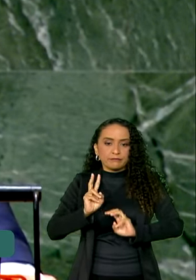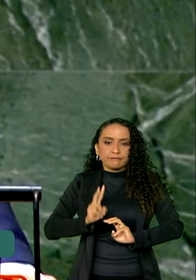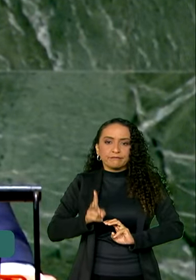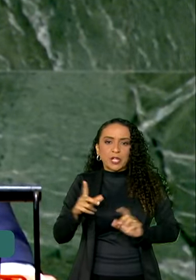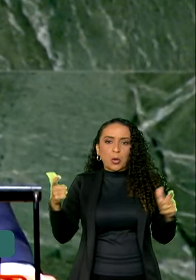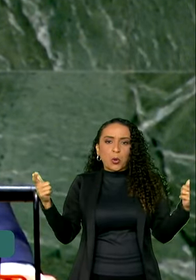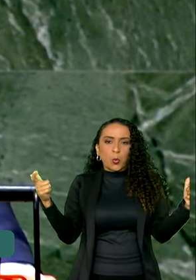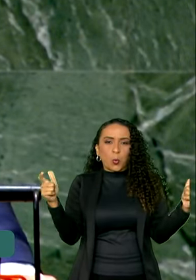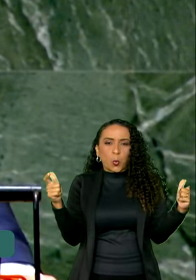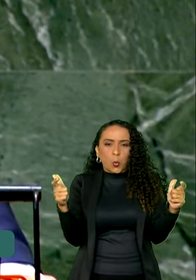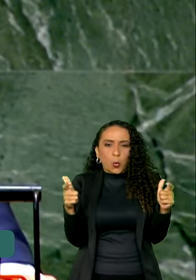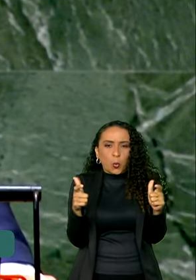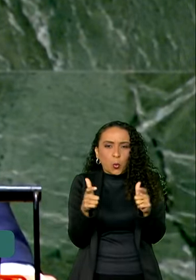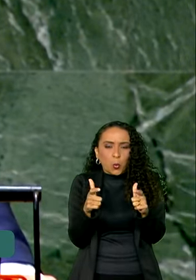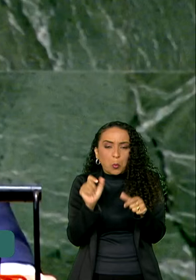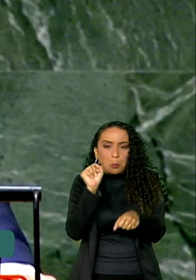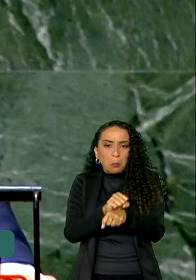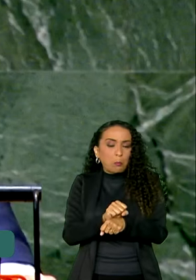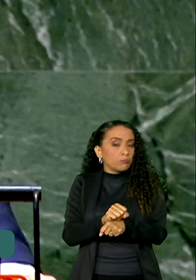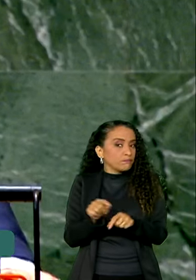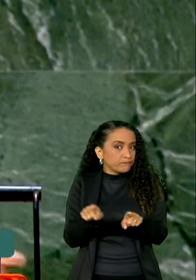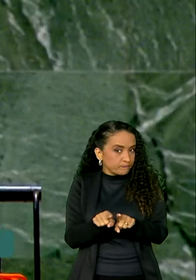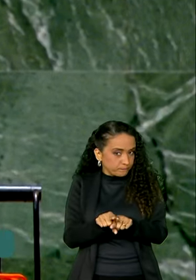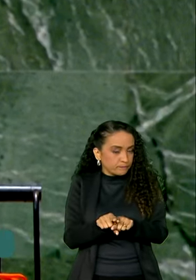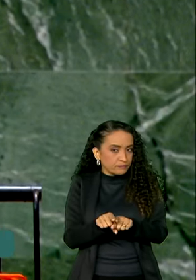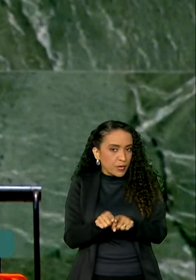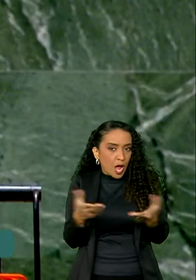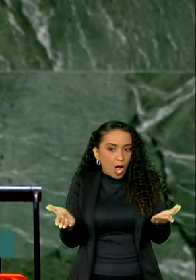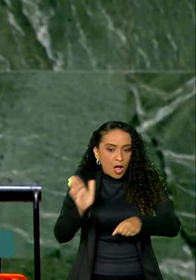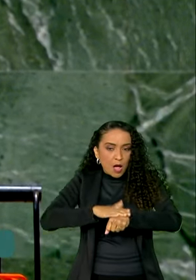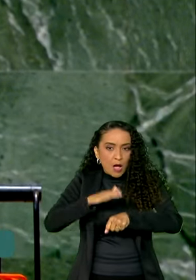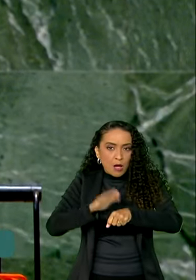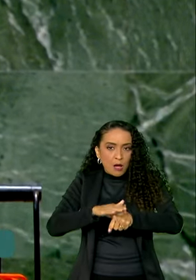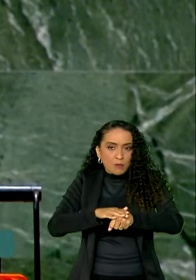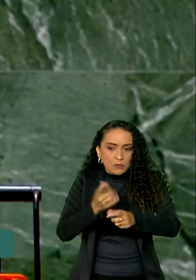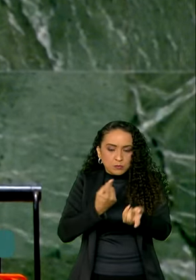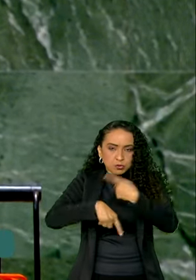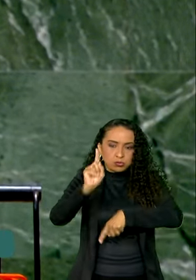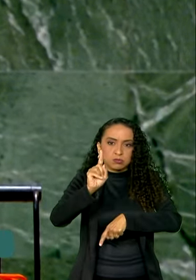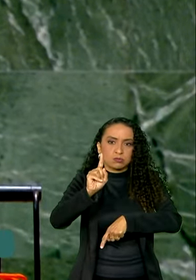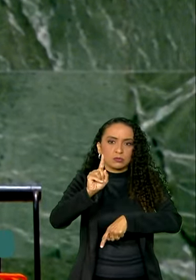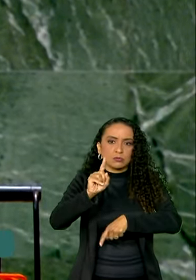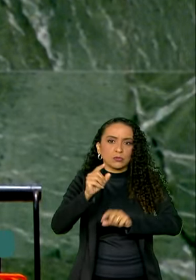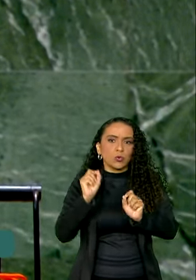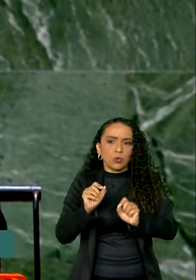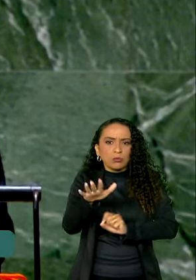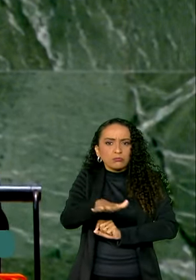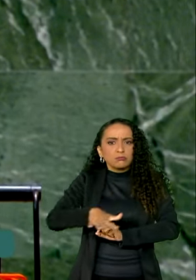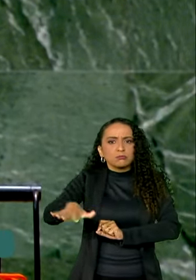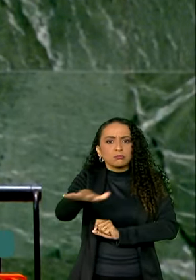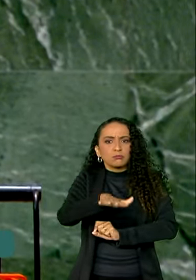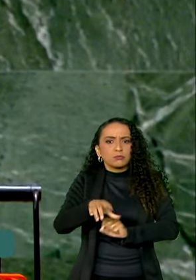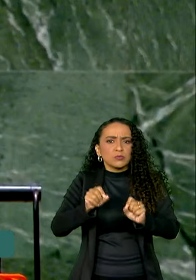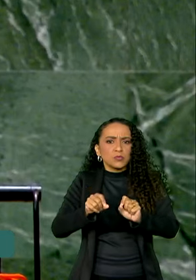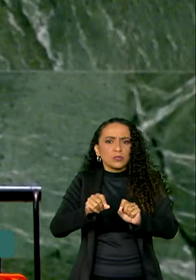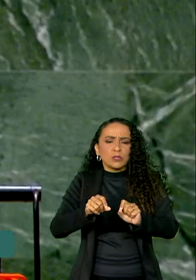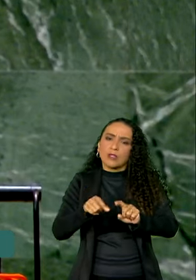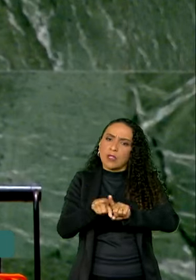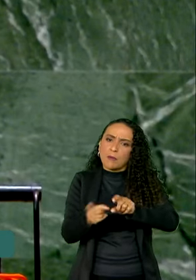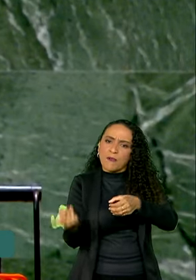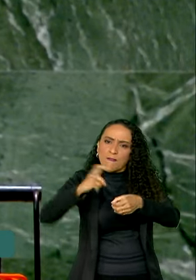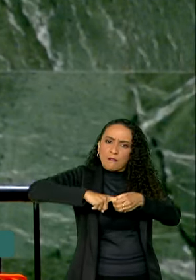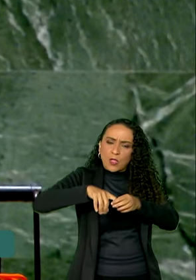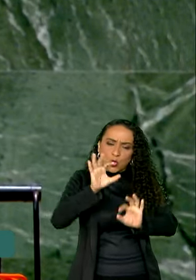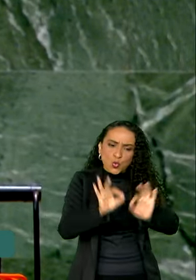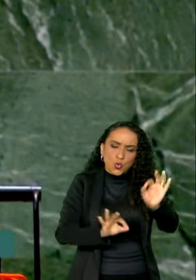desvaziada e paralisada. É hora de reagir com vigor a essa situação, restituindo à